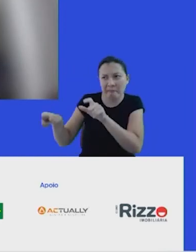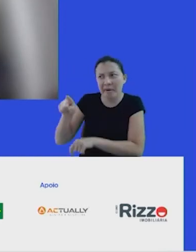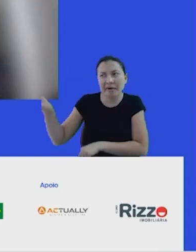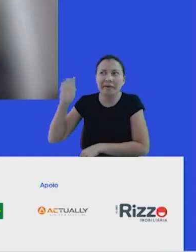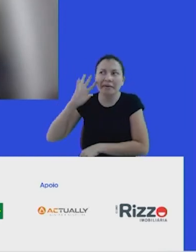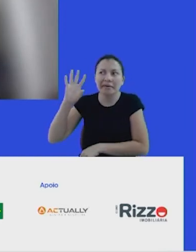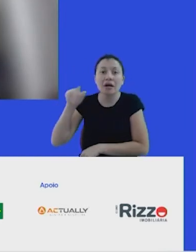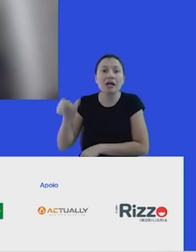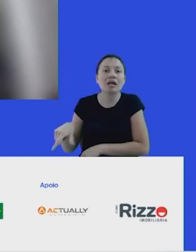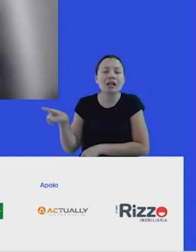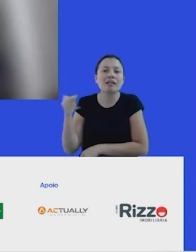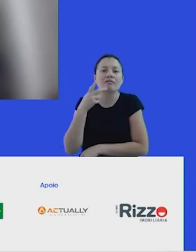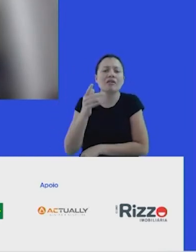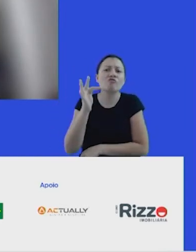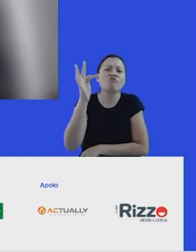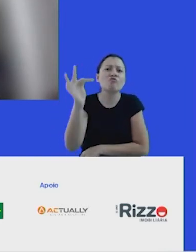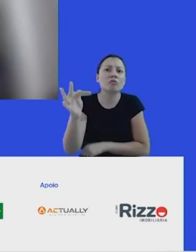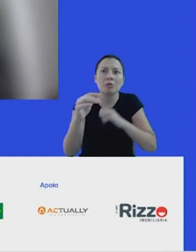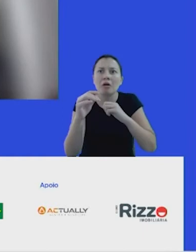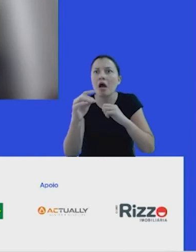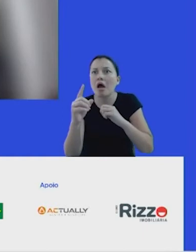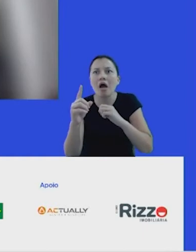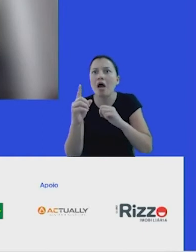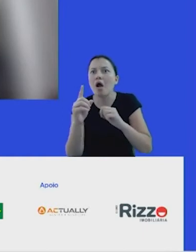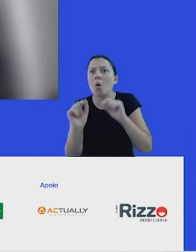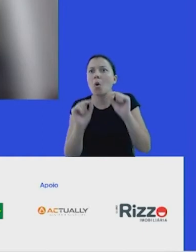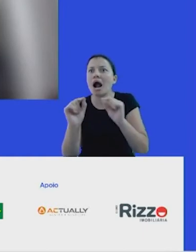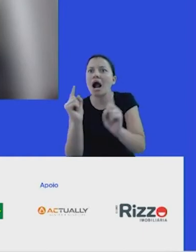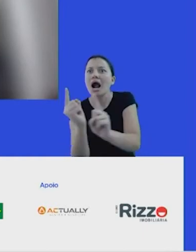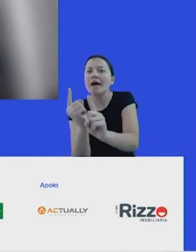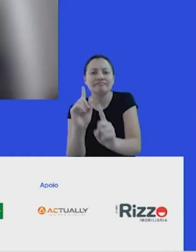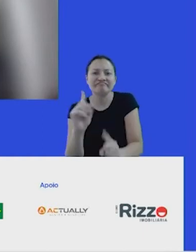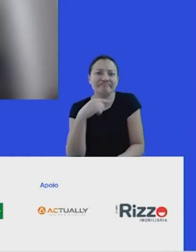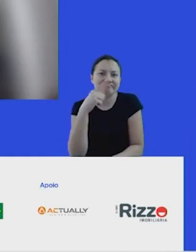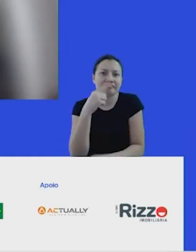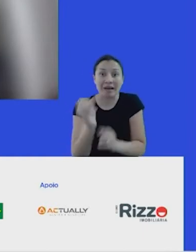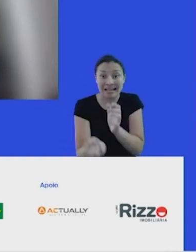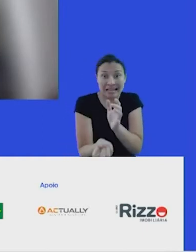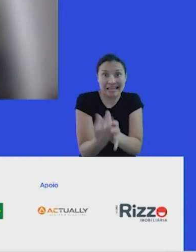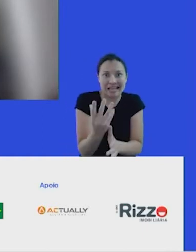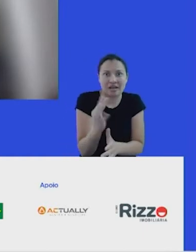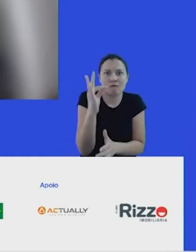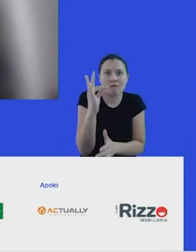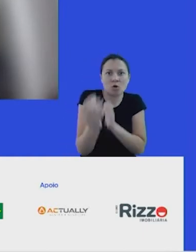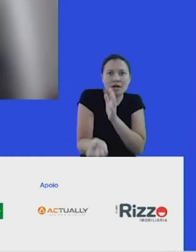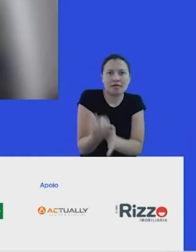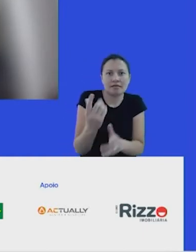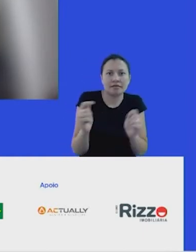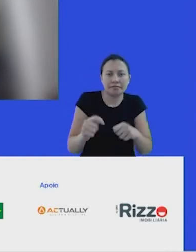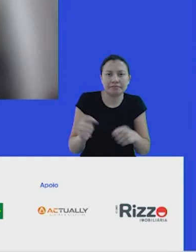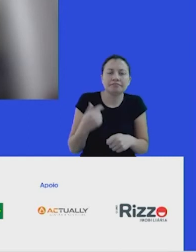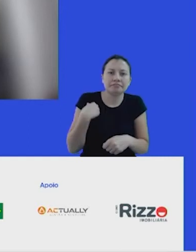falava, o futuro a gente não adivinha, nós não podemos adivinhar, mas podemos criá-lo. Então, eu enxergo o futuro como um exercício de